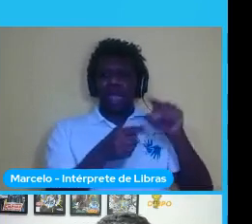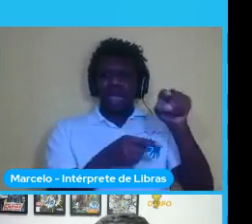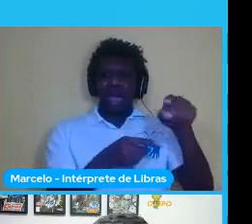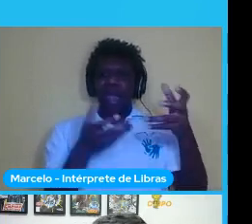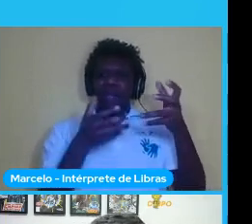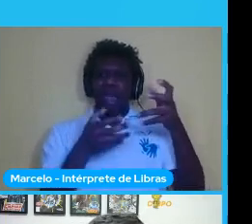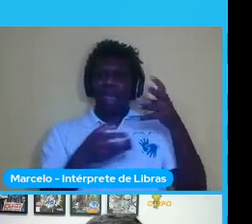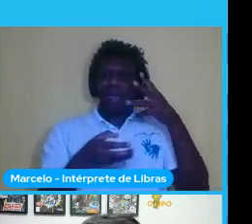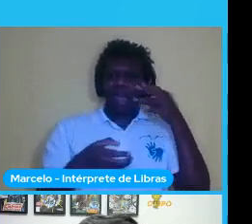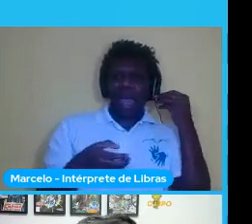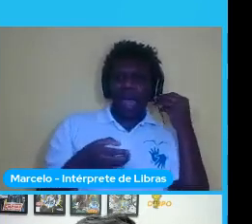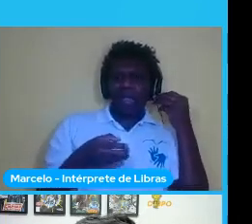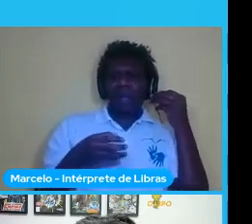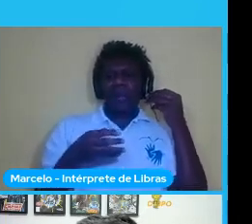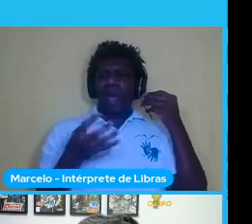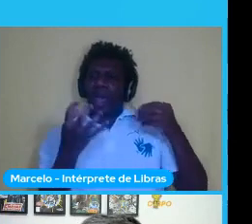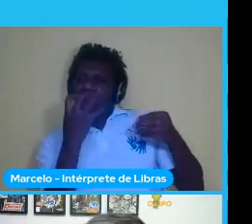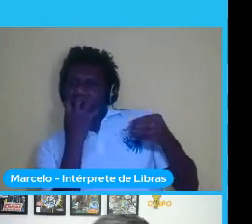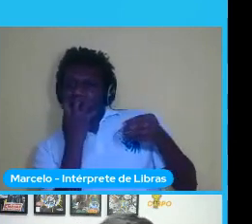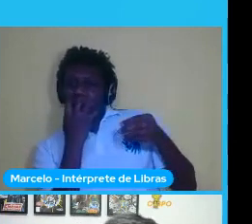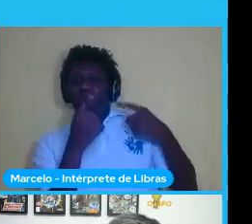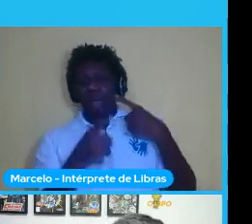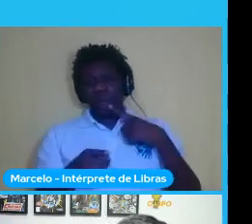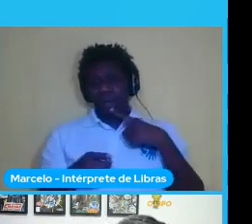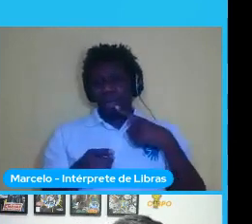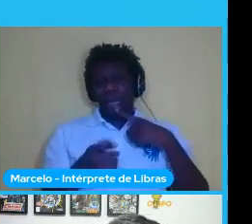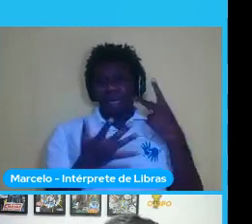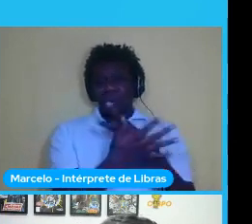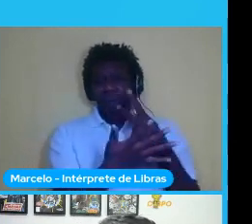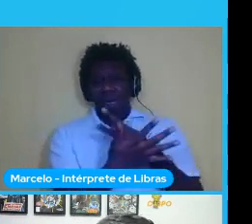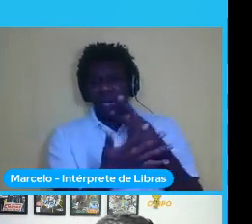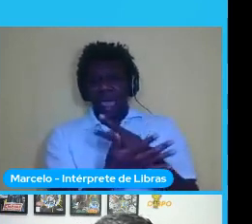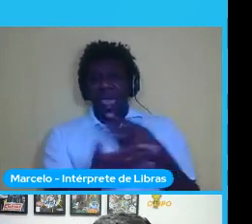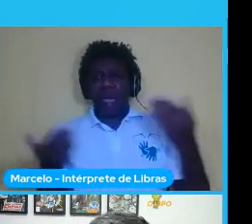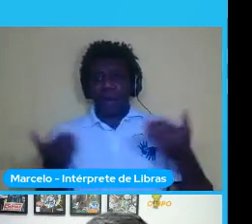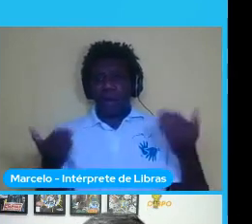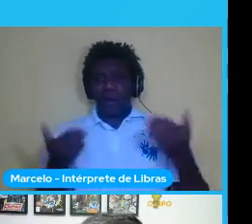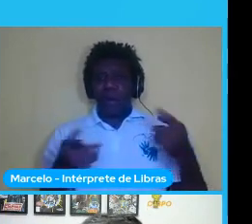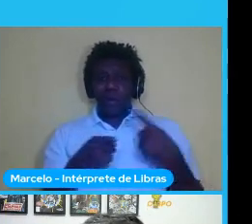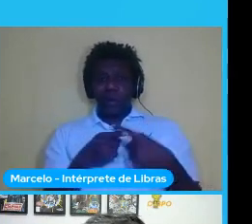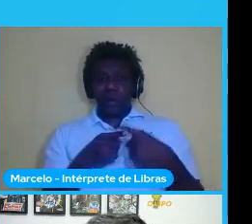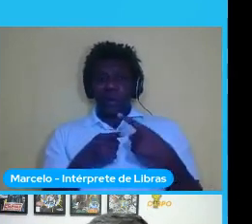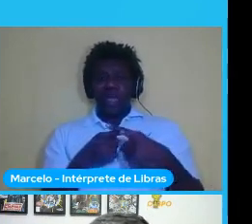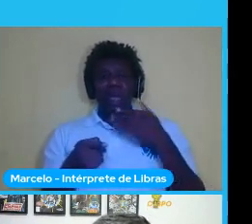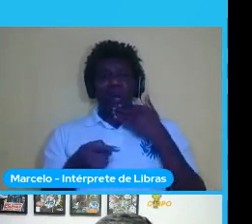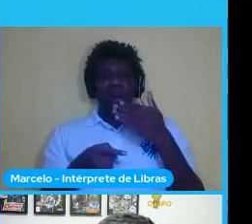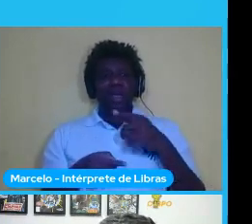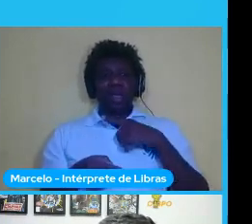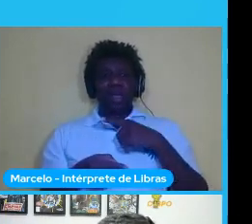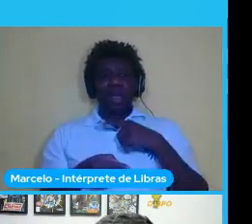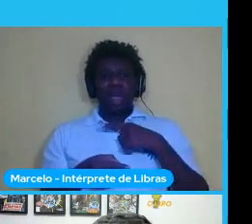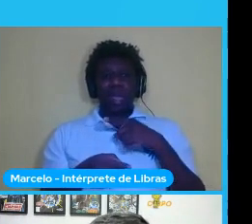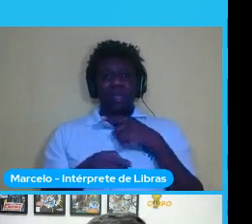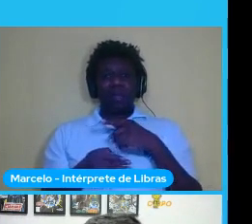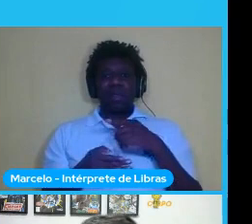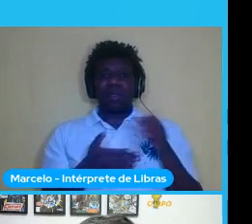então existem esses erros ainda hoje mas antes era muito mais comum porque ela não chegava a aprender com grande quantidade de exemplos